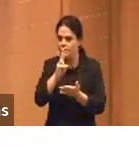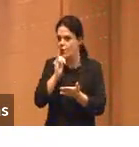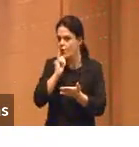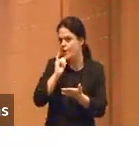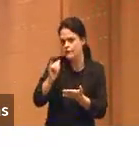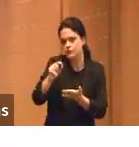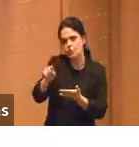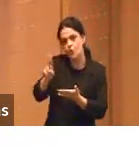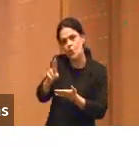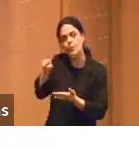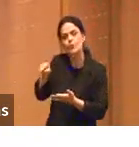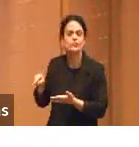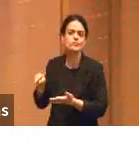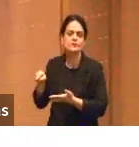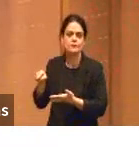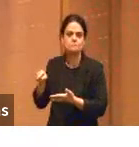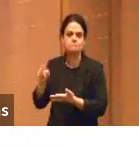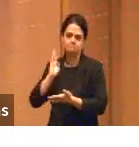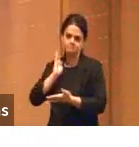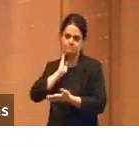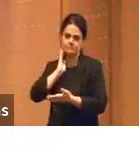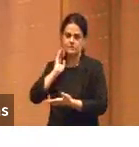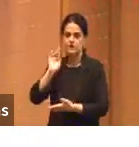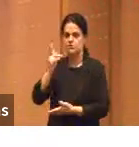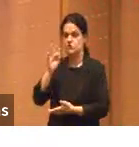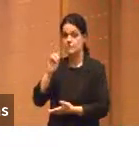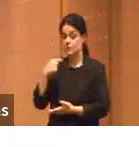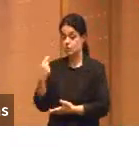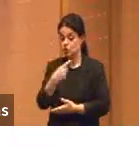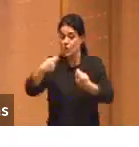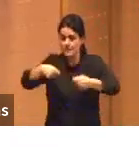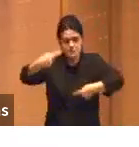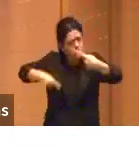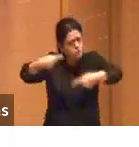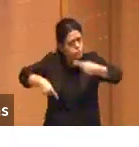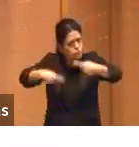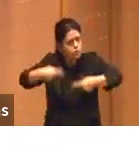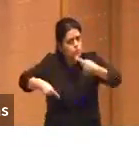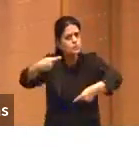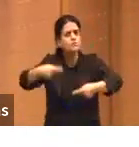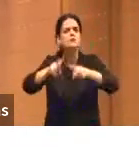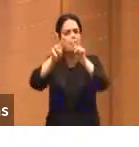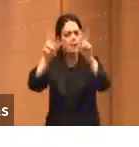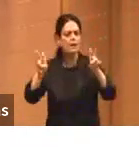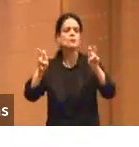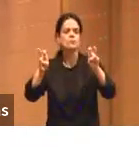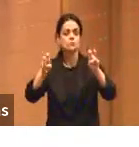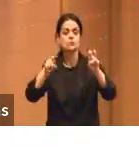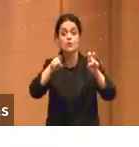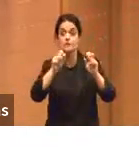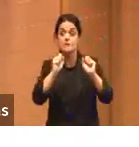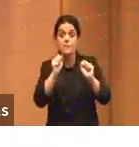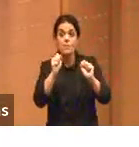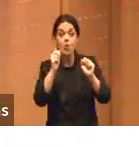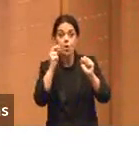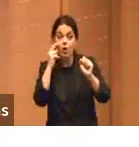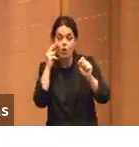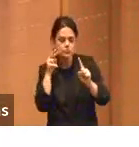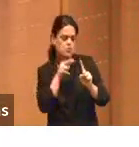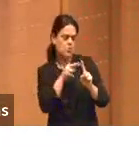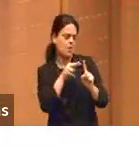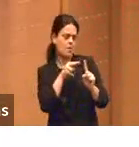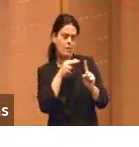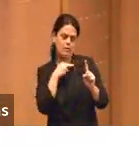A gente vai precisar discutir muito sobre esse assunto, você pode olhar isso com muito medo, temer o uso, achar que ele